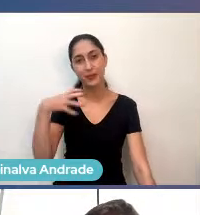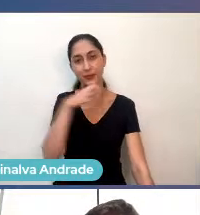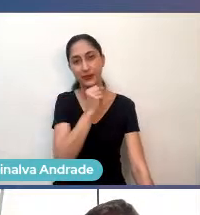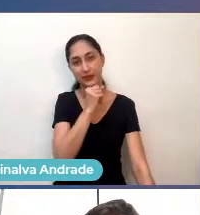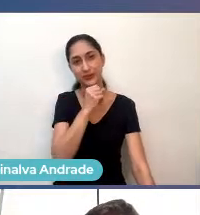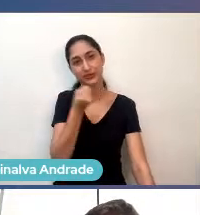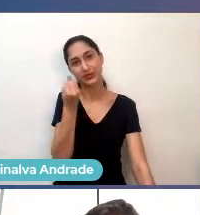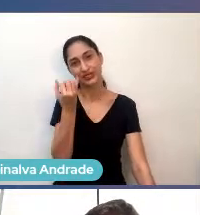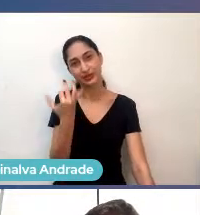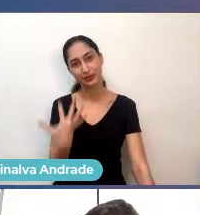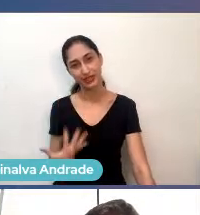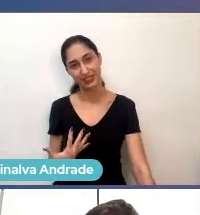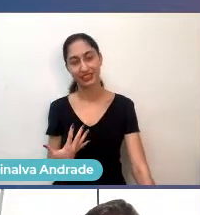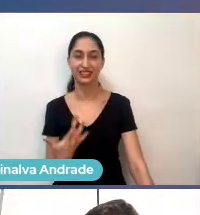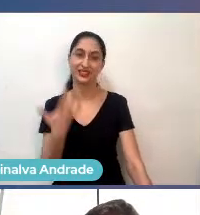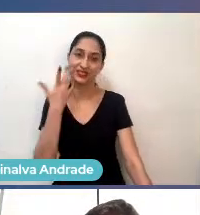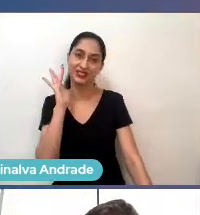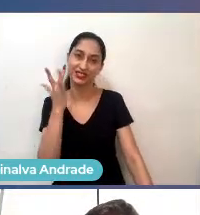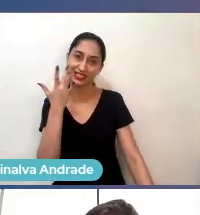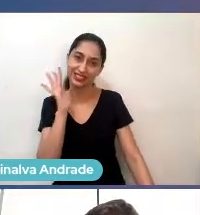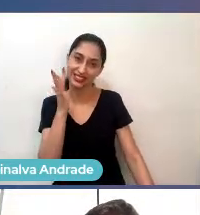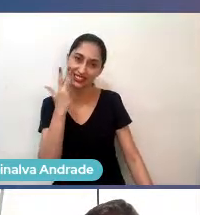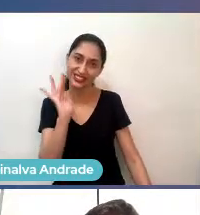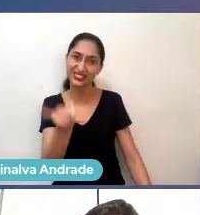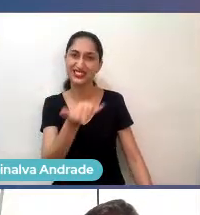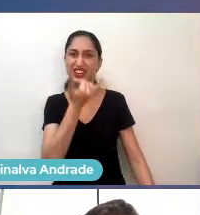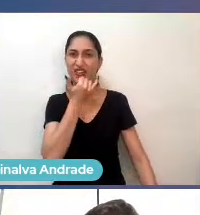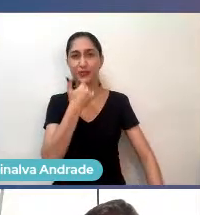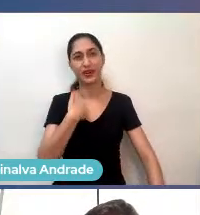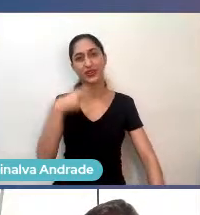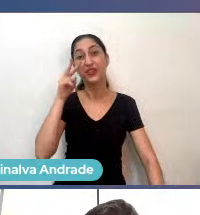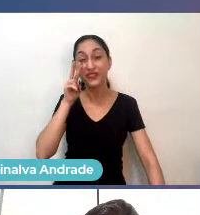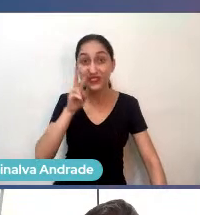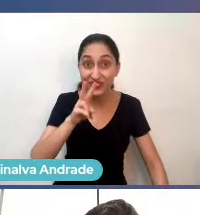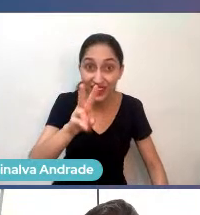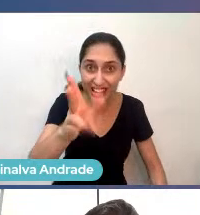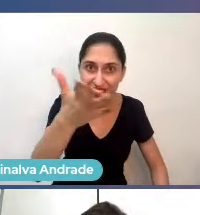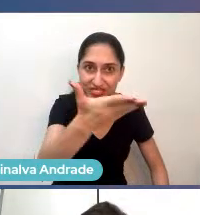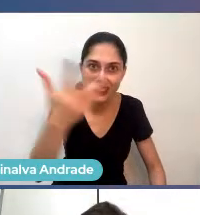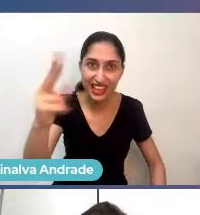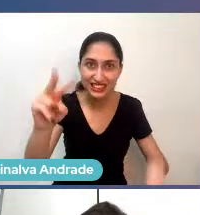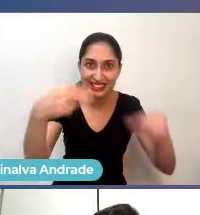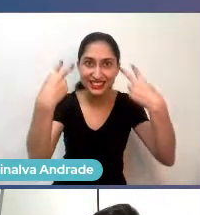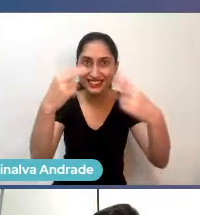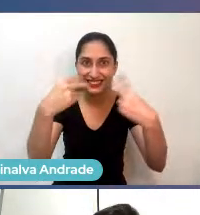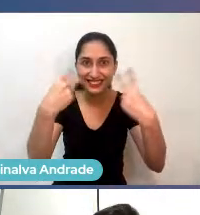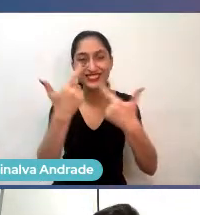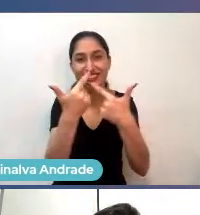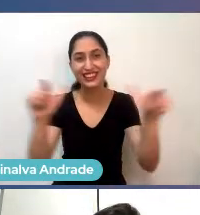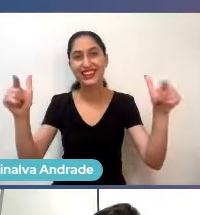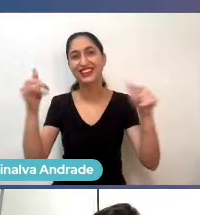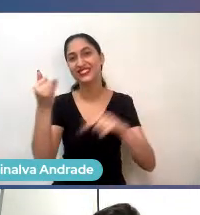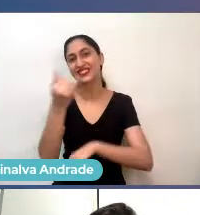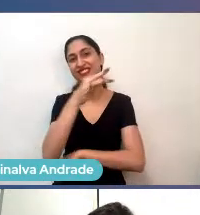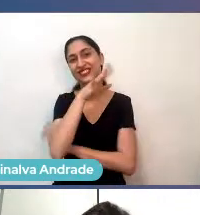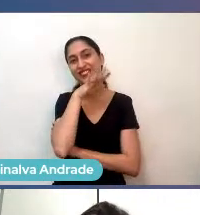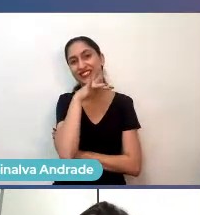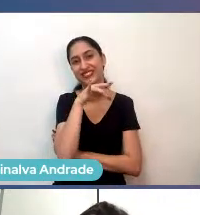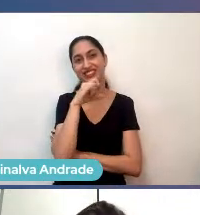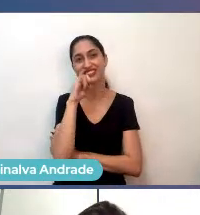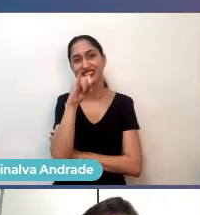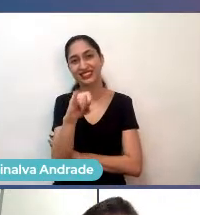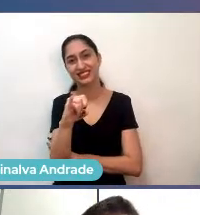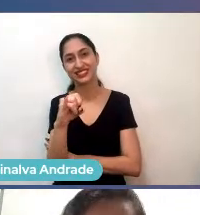e não sei se... É muito ruim você falar e não tem o povo olhando para você, para dizer como é que deu, como é que não deu.